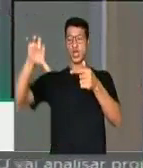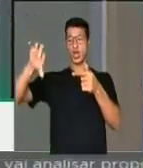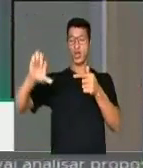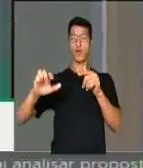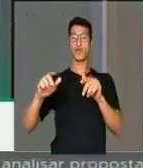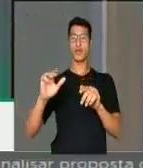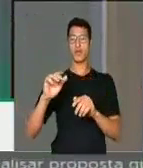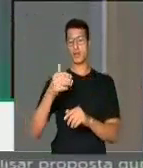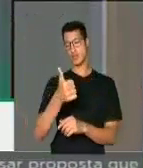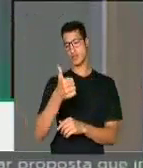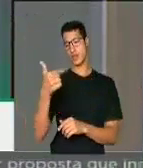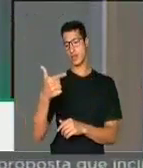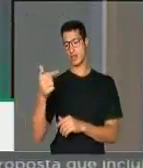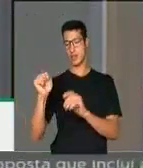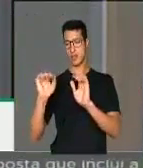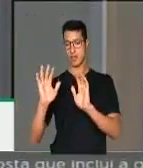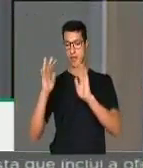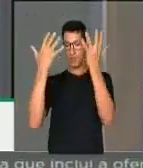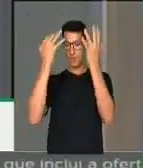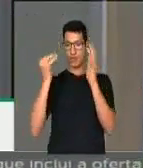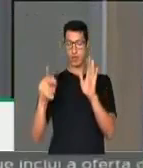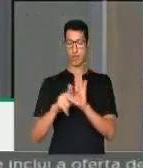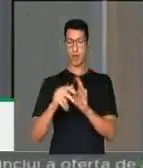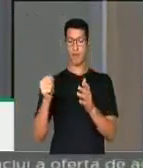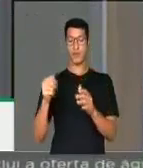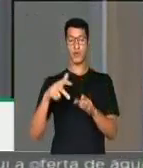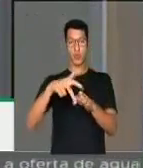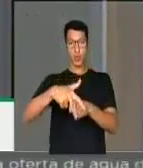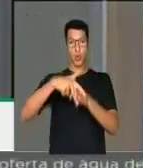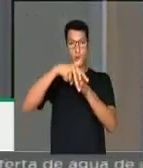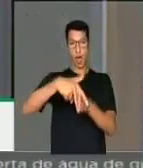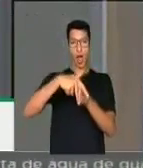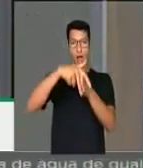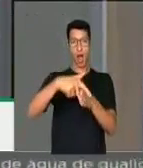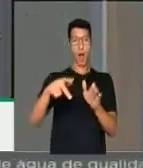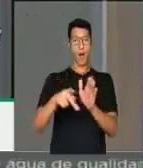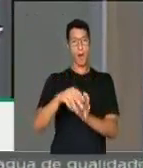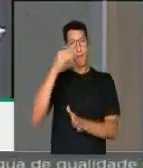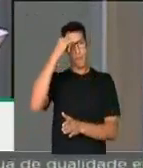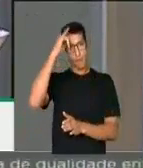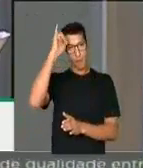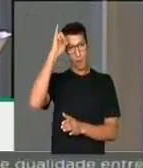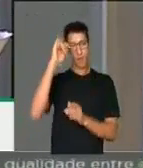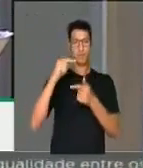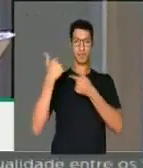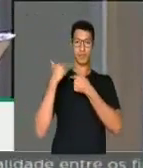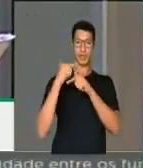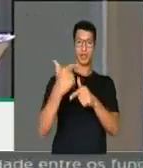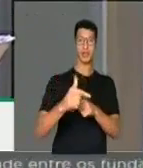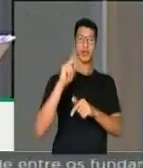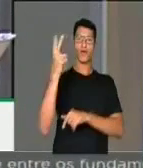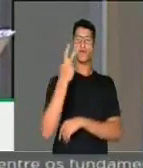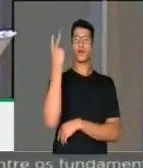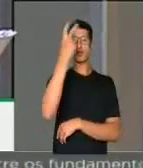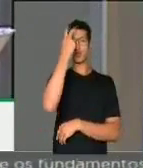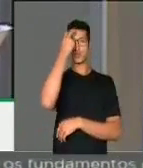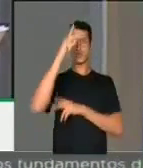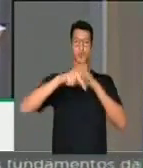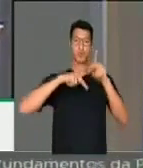a sua 12ª festa do carro de boi. Agradeço tradições, valores e cultura de um povo